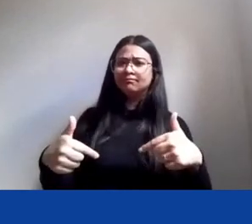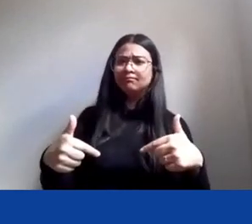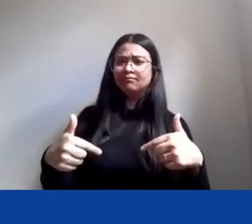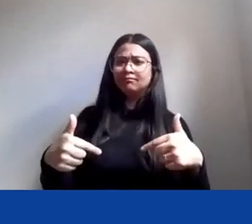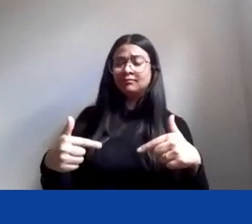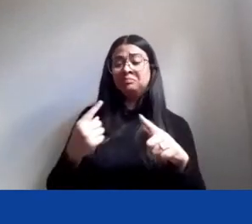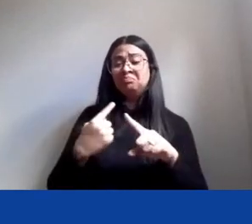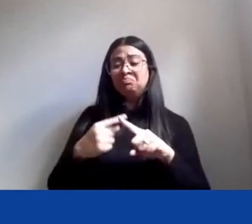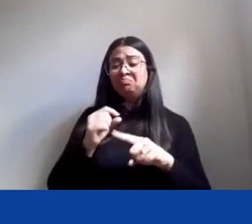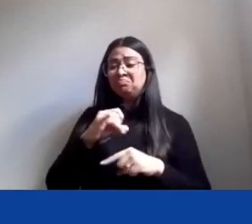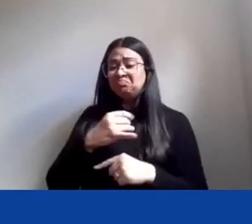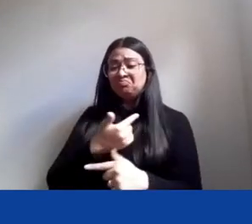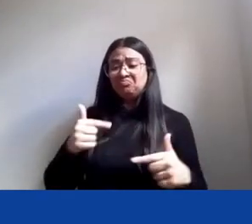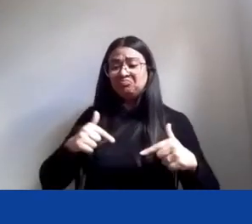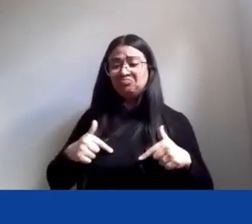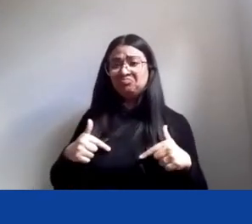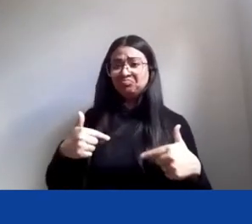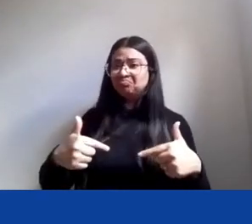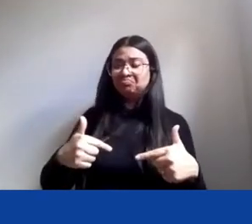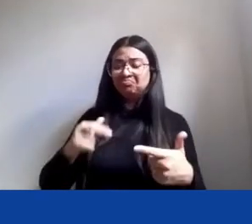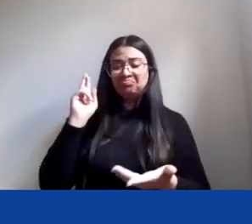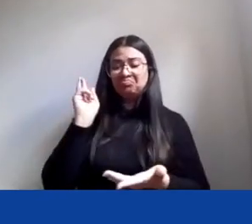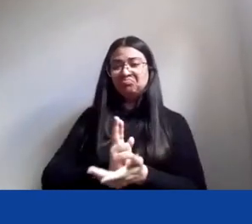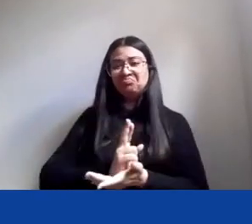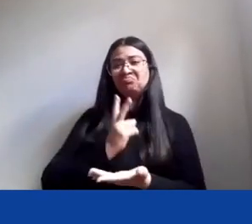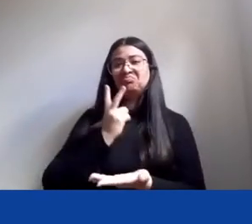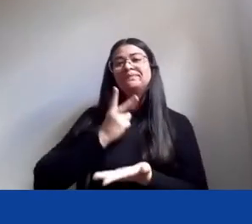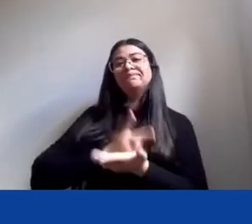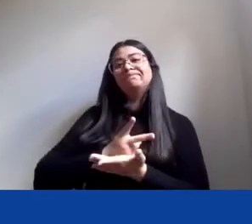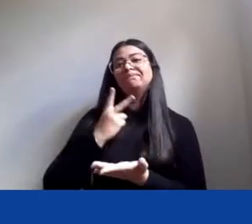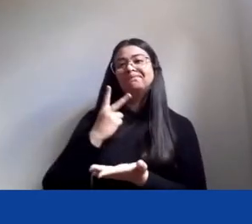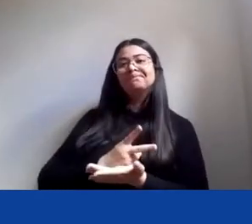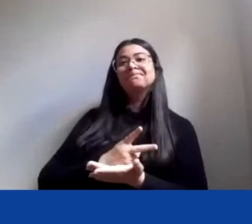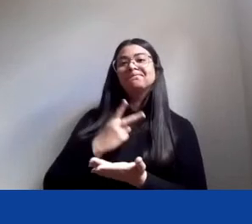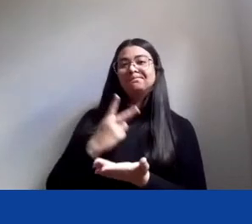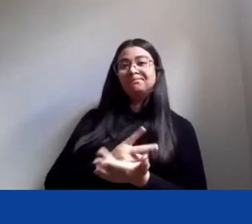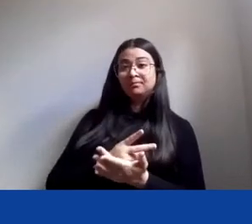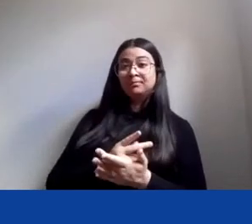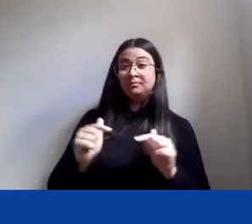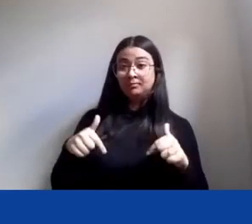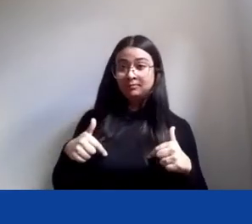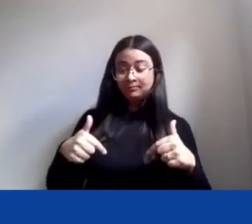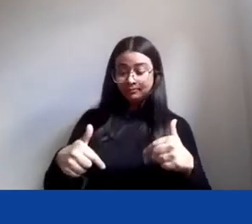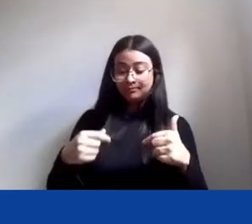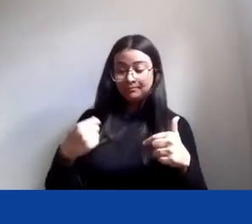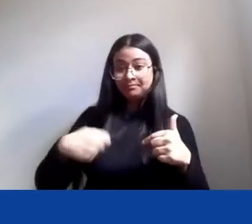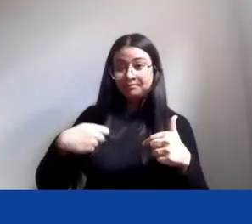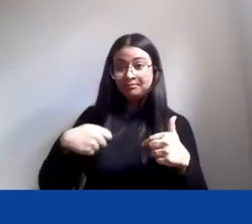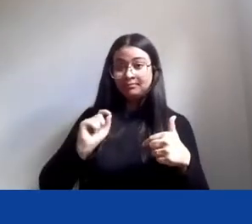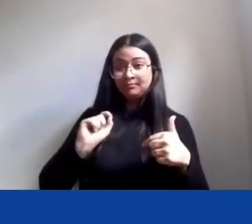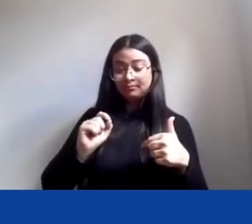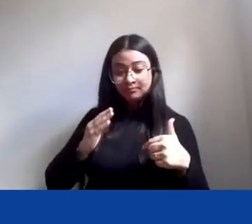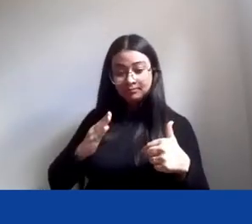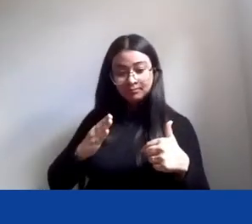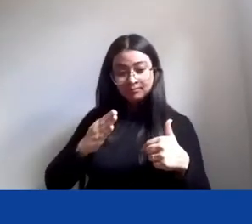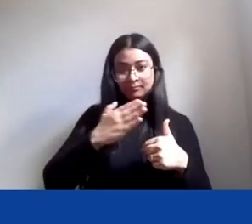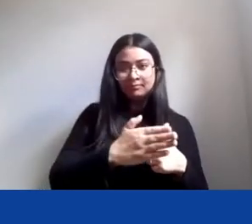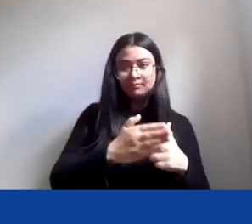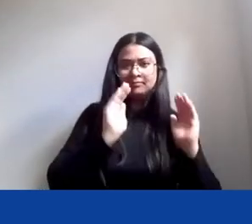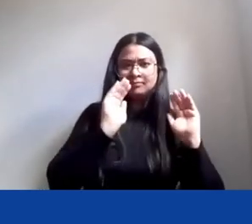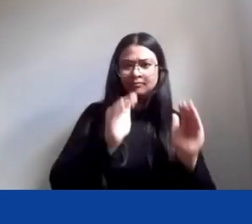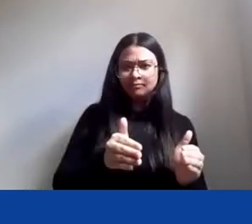mudança de realidade, né, e a ação ela precisa ser inclusive muito direcionada, né, muito